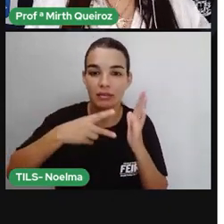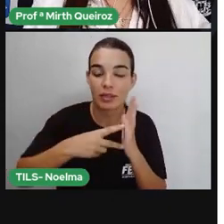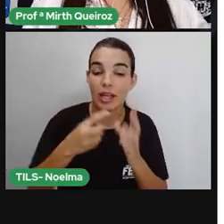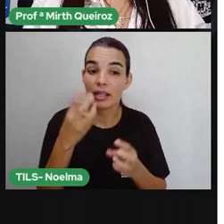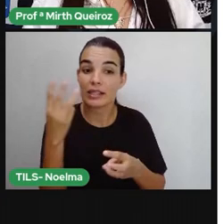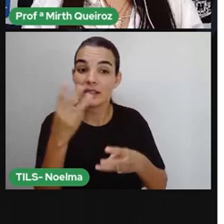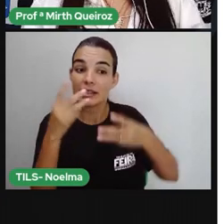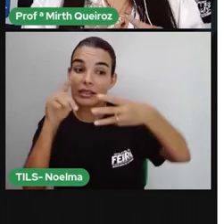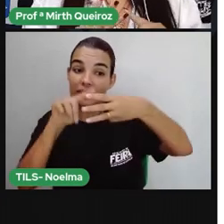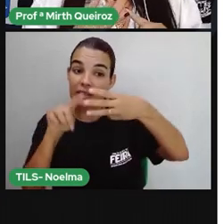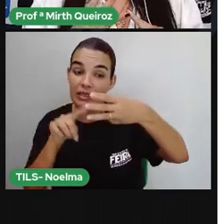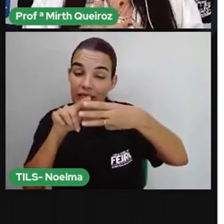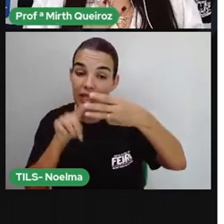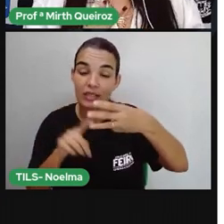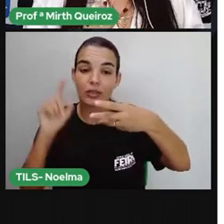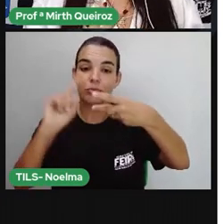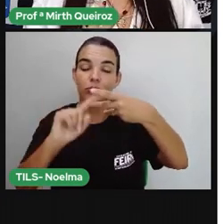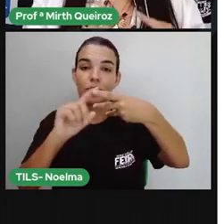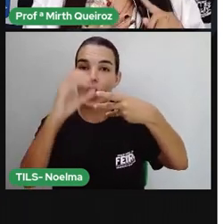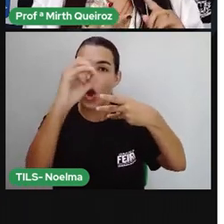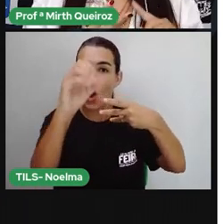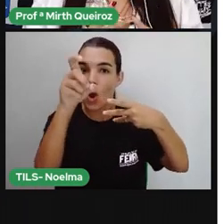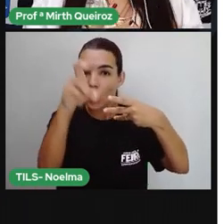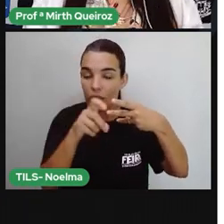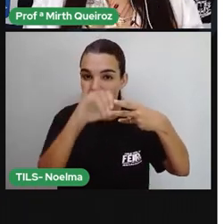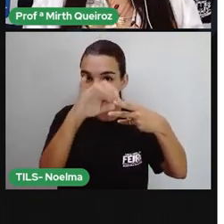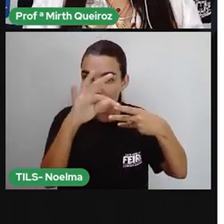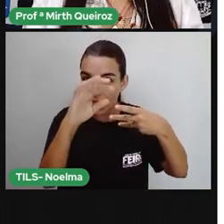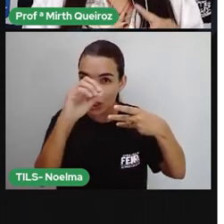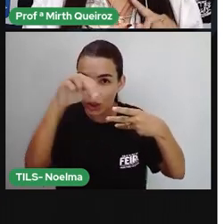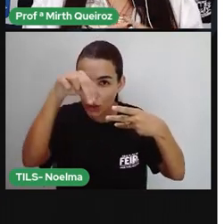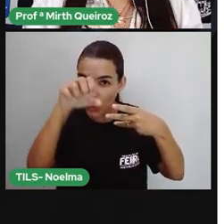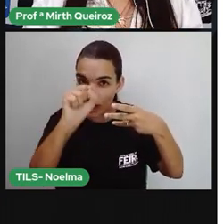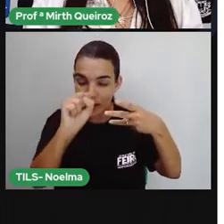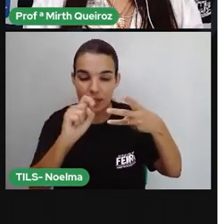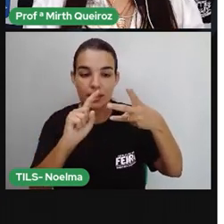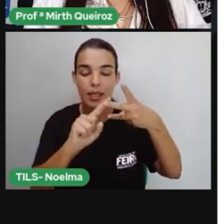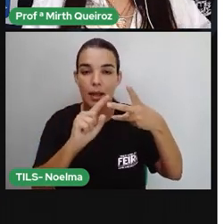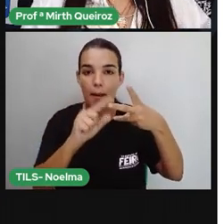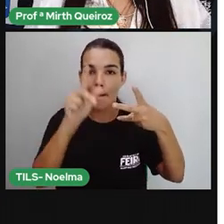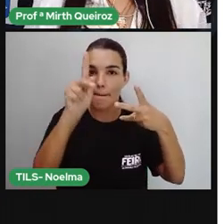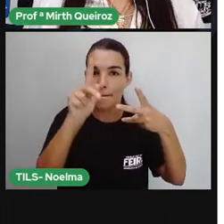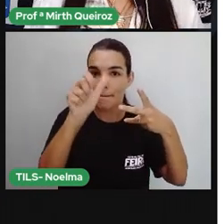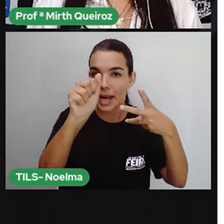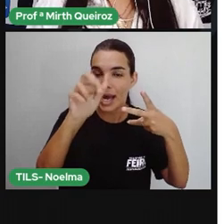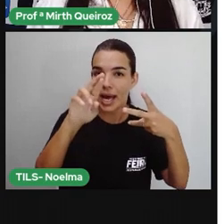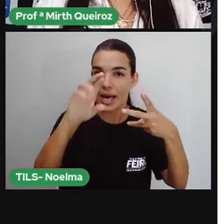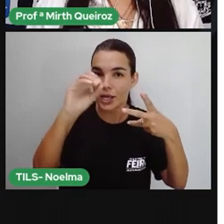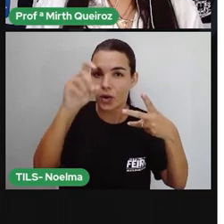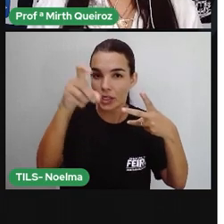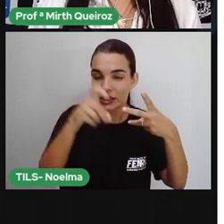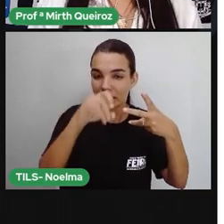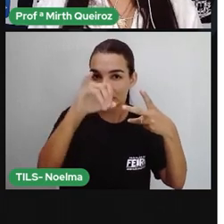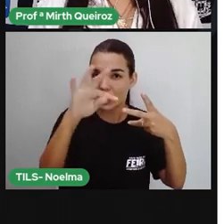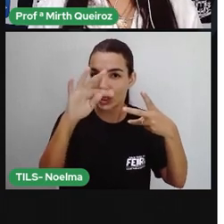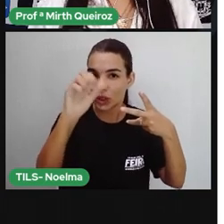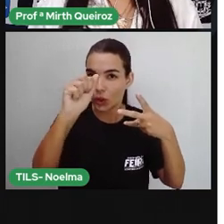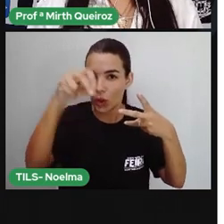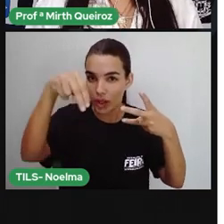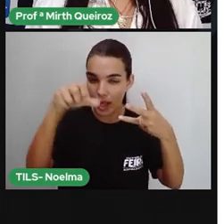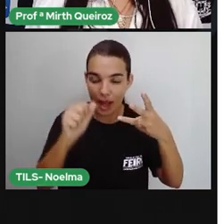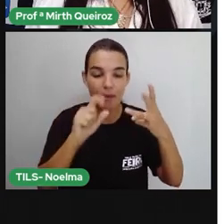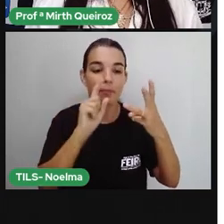tipos, em oxítonas, paroxítonas e pró-paroxítonas e é isso que nós vamos